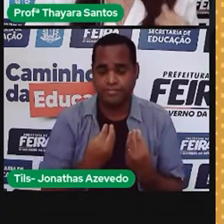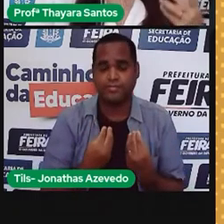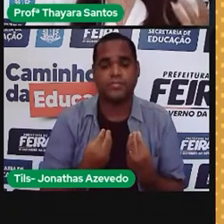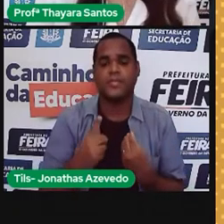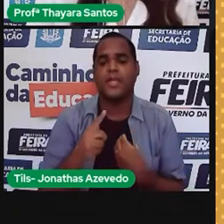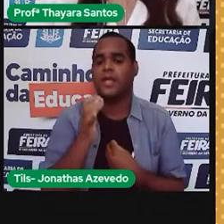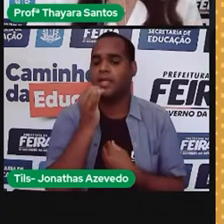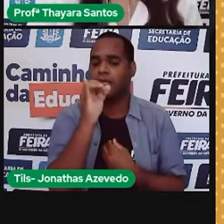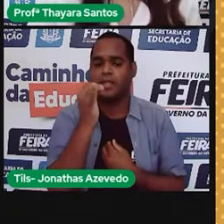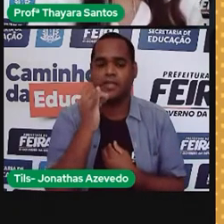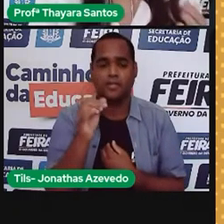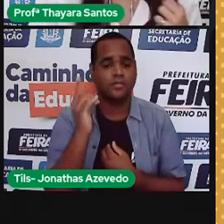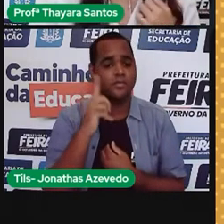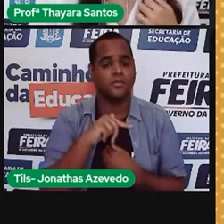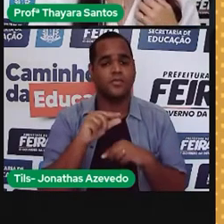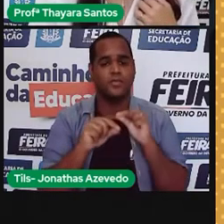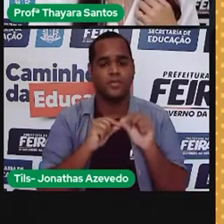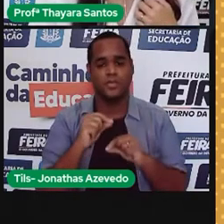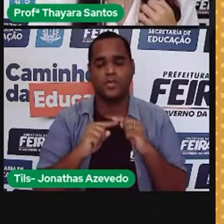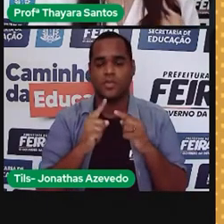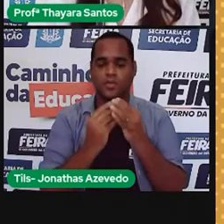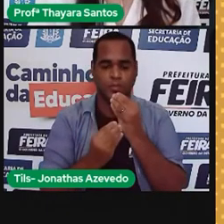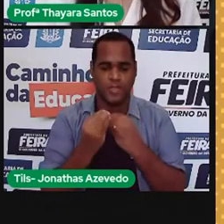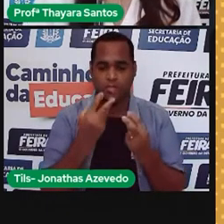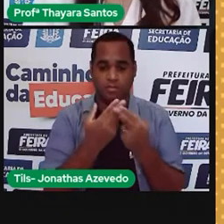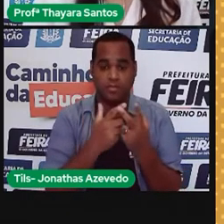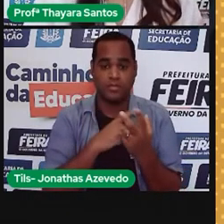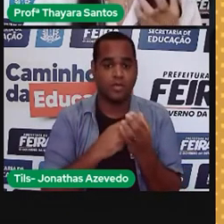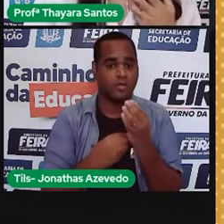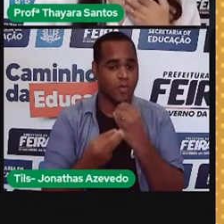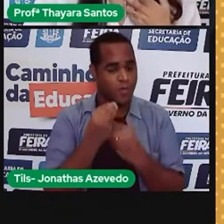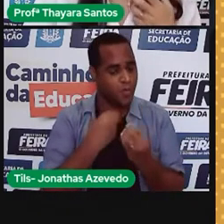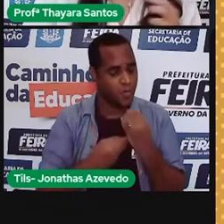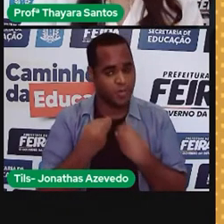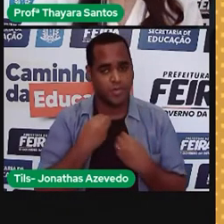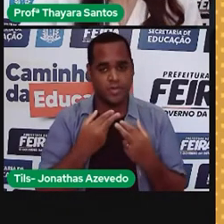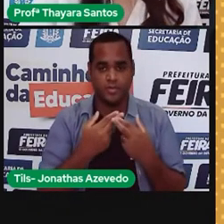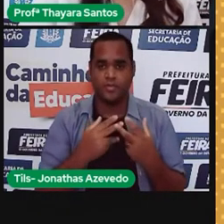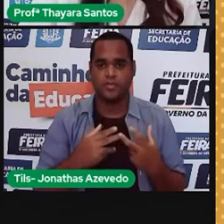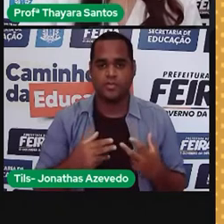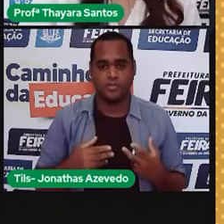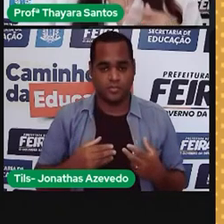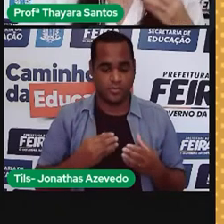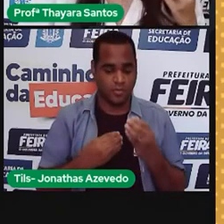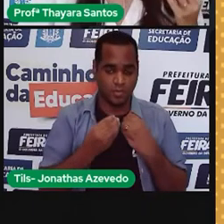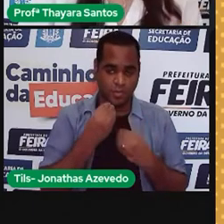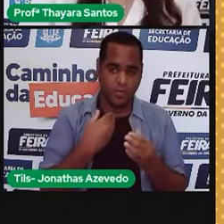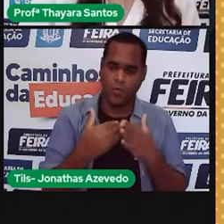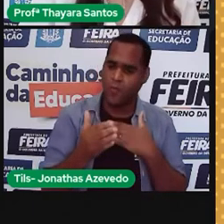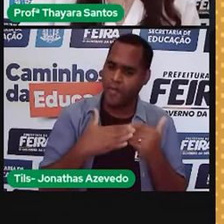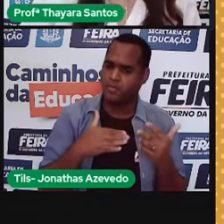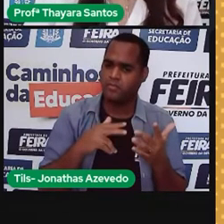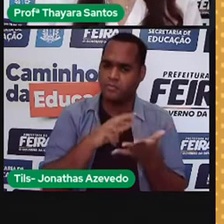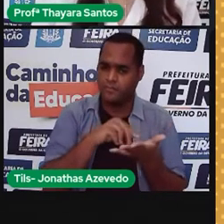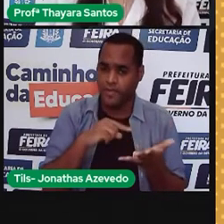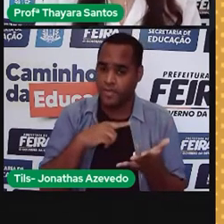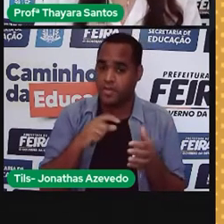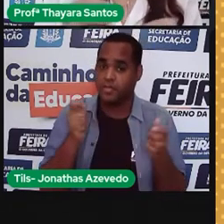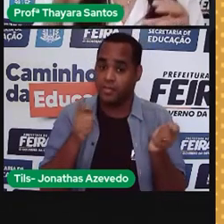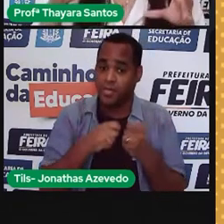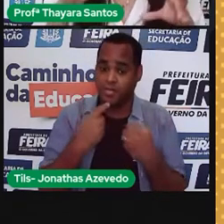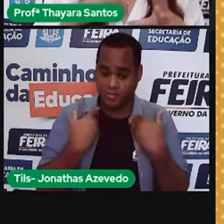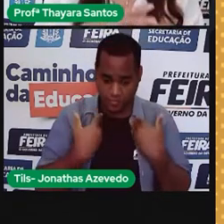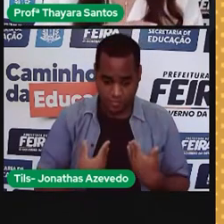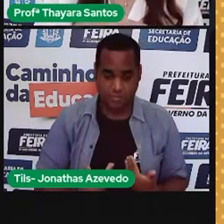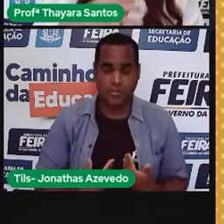energia que a gente gera vem dos alimentos que a gente consome. Então toda vez que a gente consome qualquer coisa, a gente está fazendo com que o nosso corpo